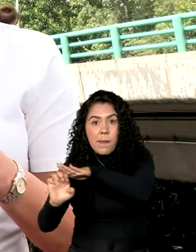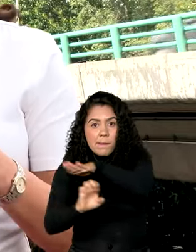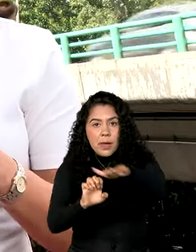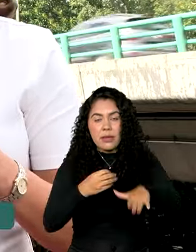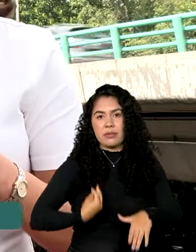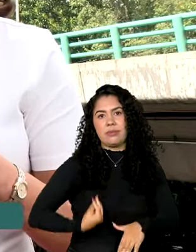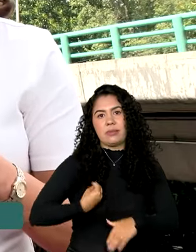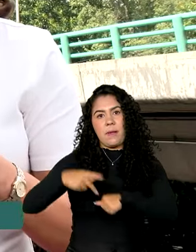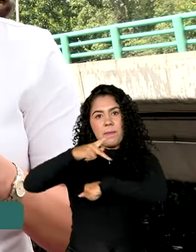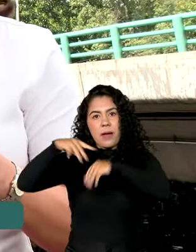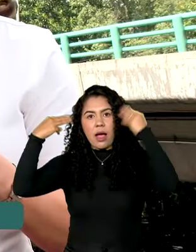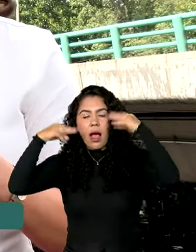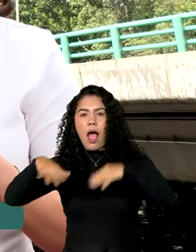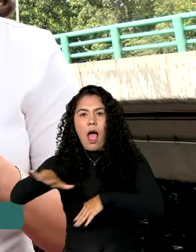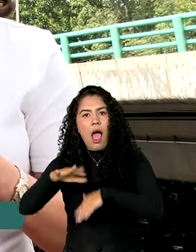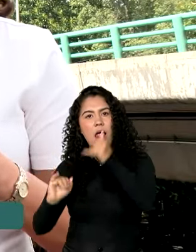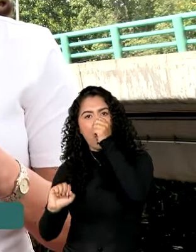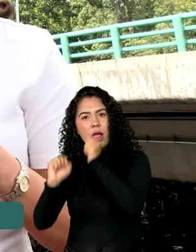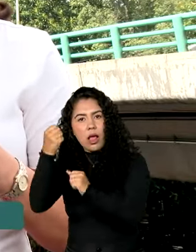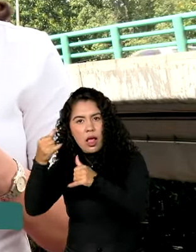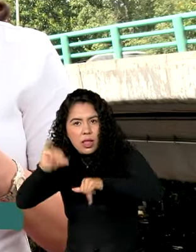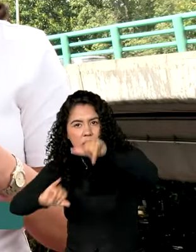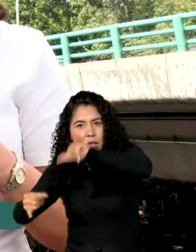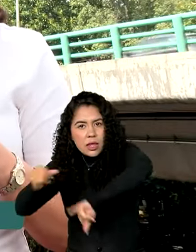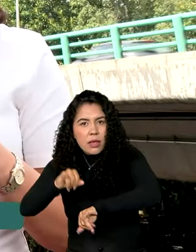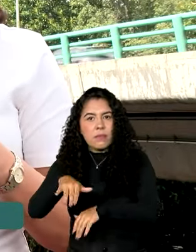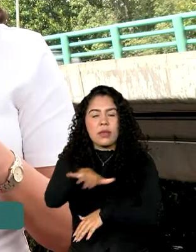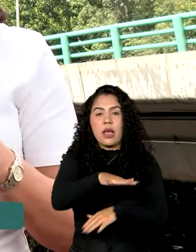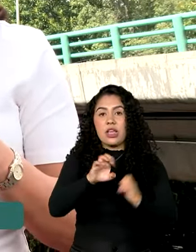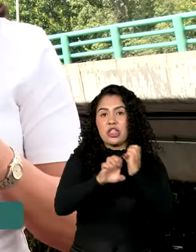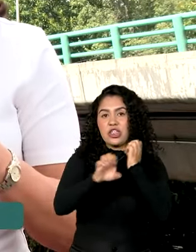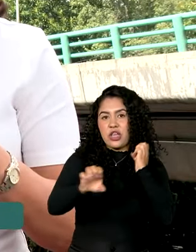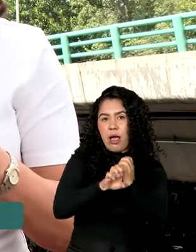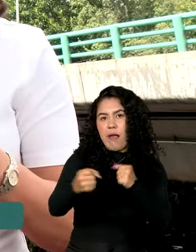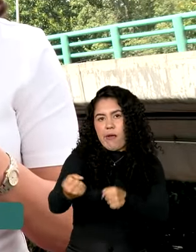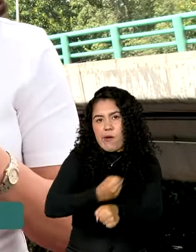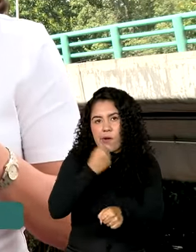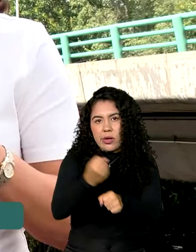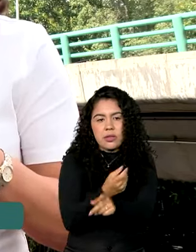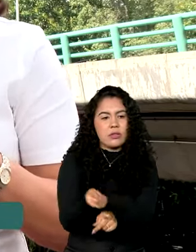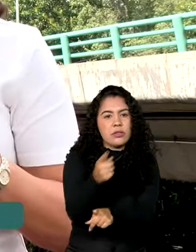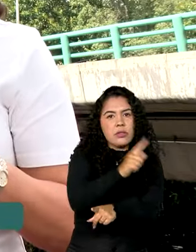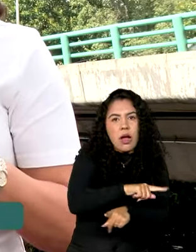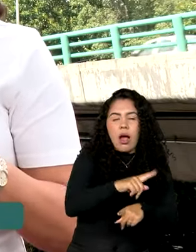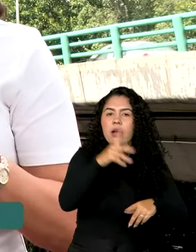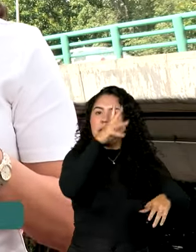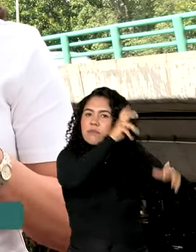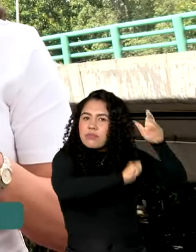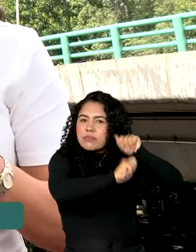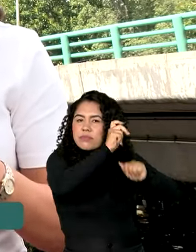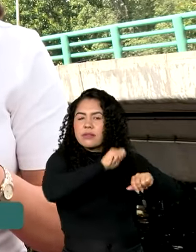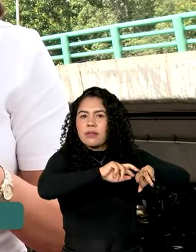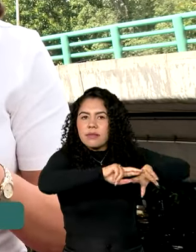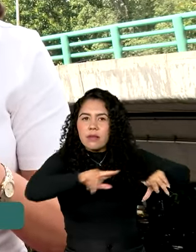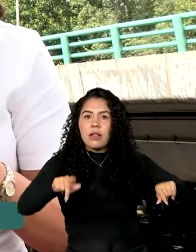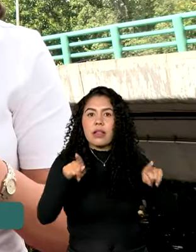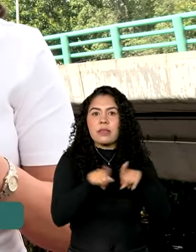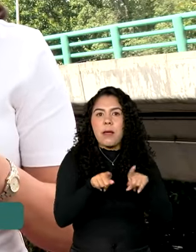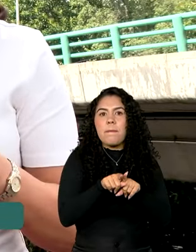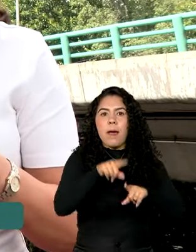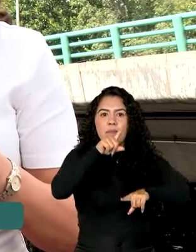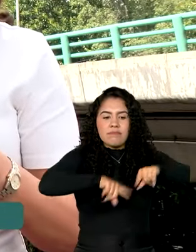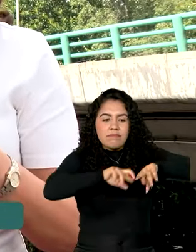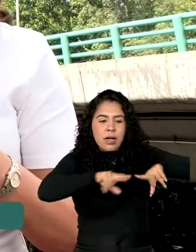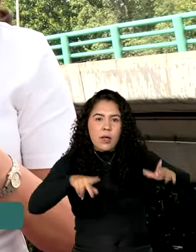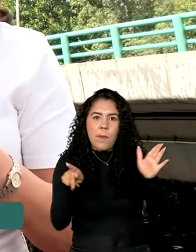áreas como indústria química, finanças, engenharia e construção, cosméticos e autopeças. E é nesse contexto